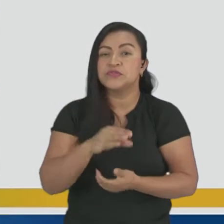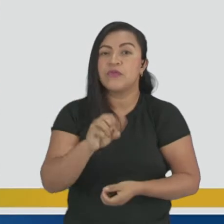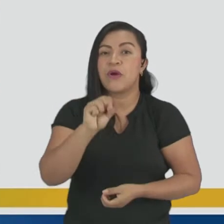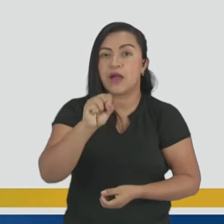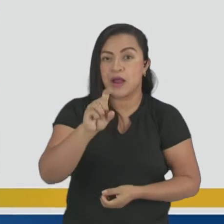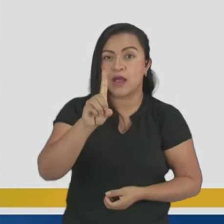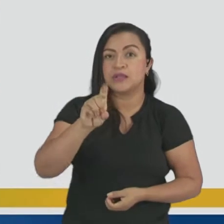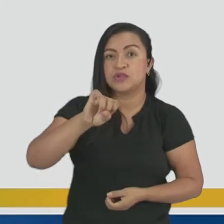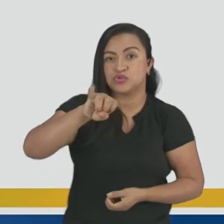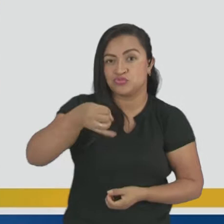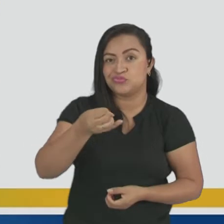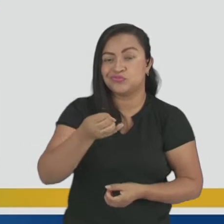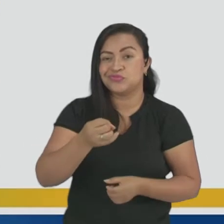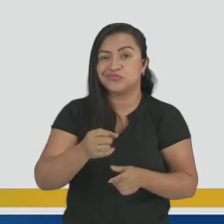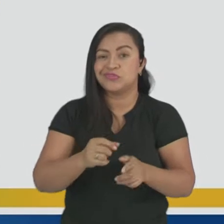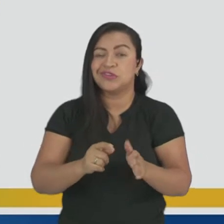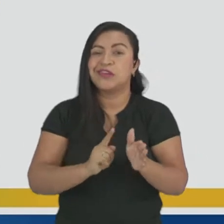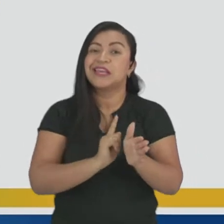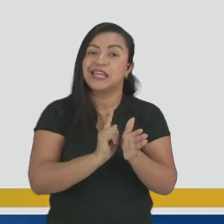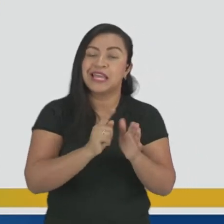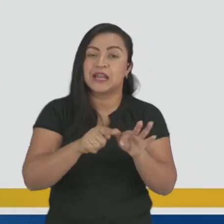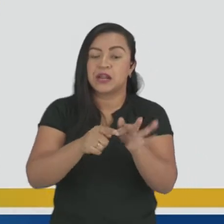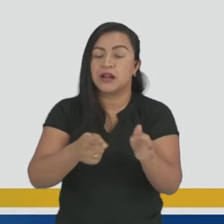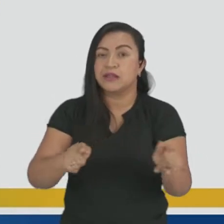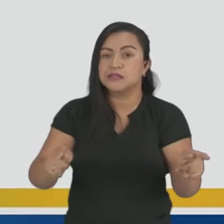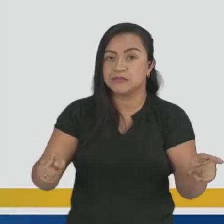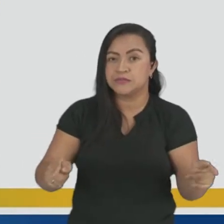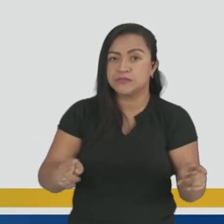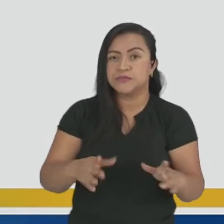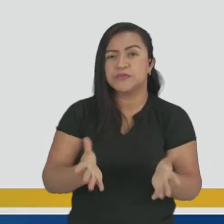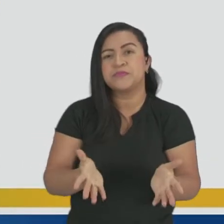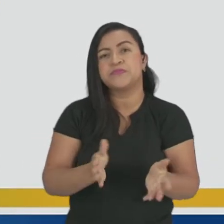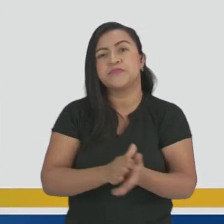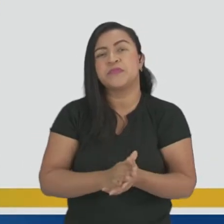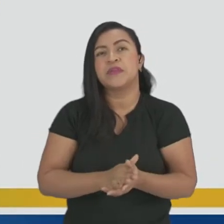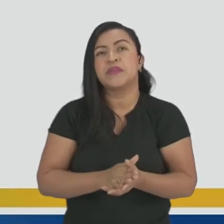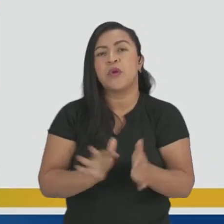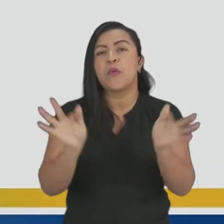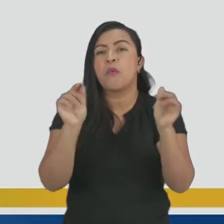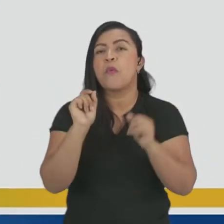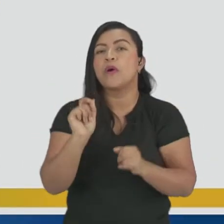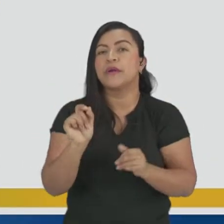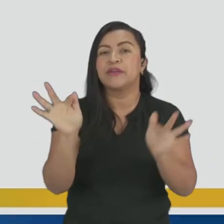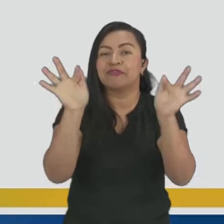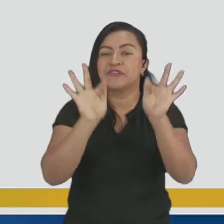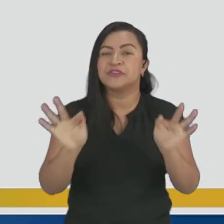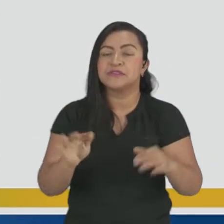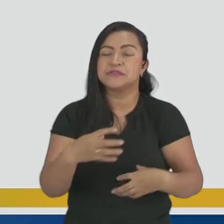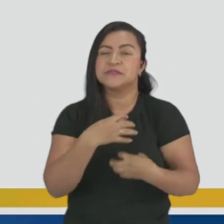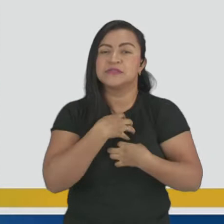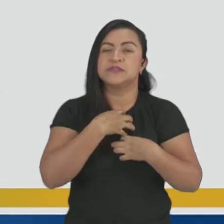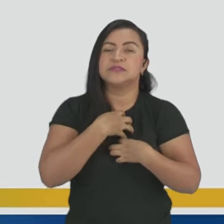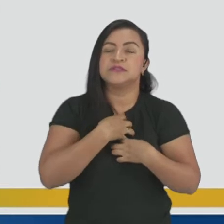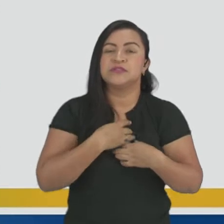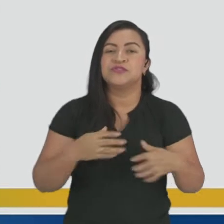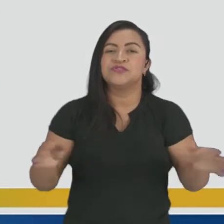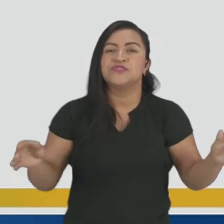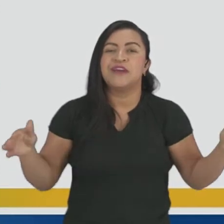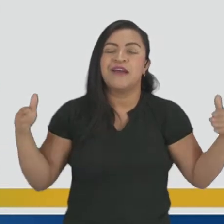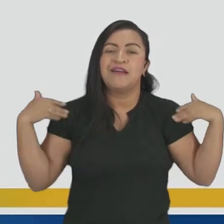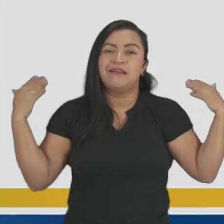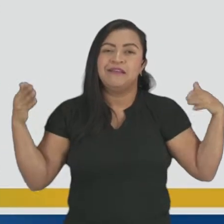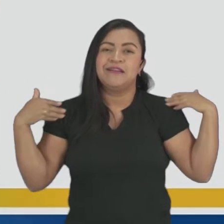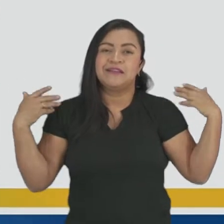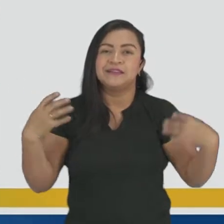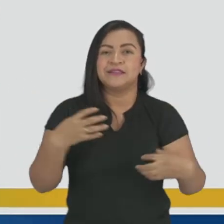que é a classe gramatical. E depois o significado. O que é feliz? Que sente alegria ou satisfação. Olha, eu tenho uma frase aí como exemplo.